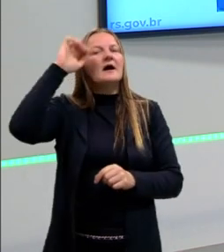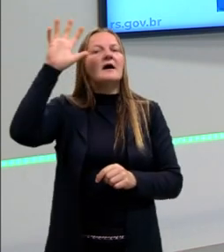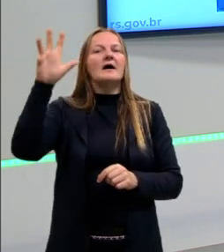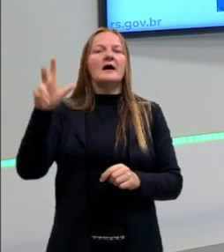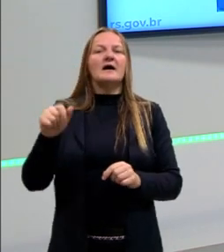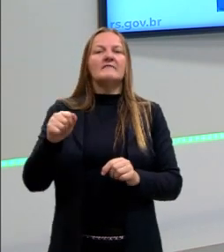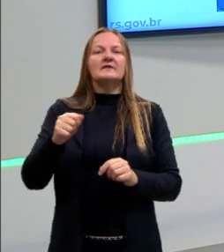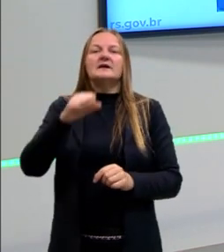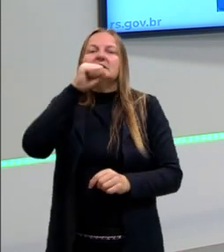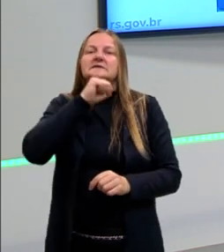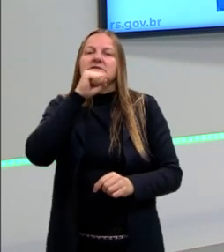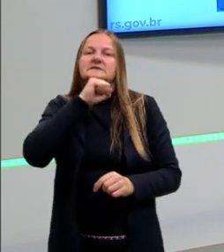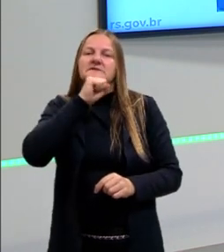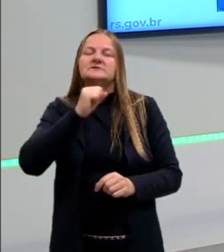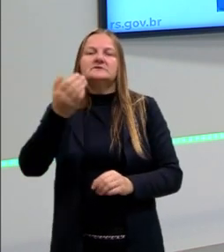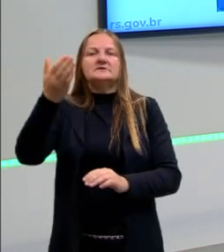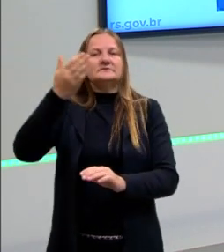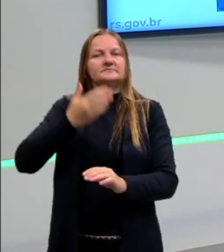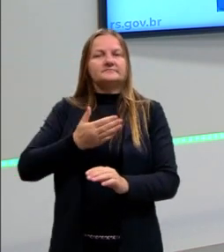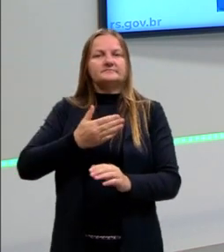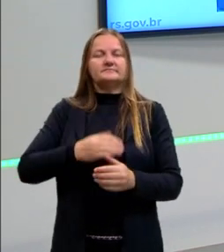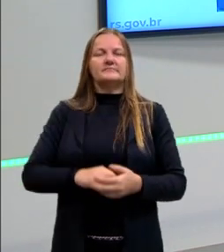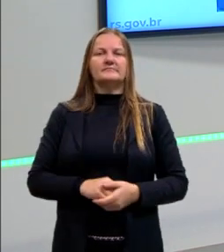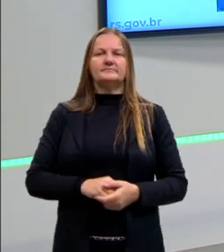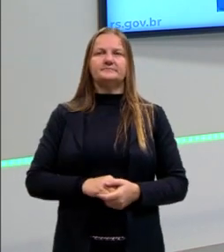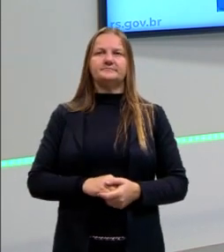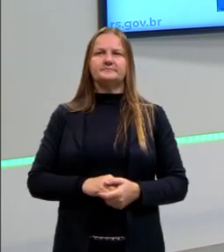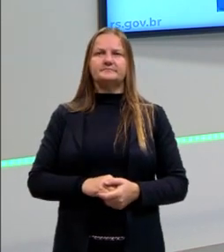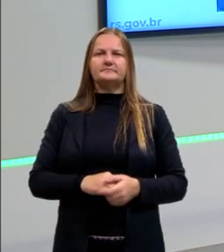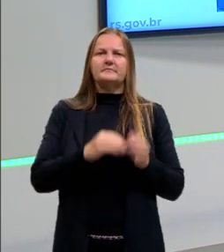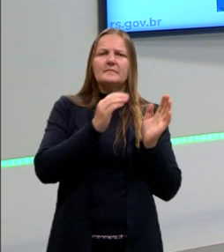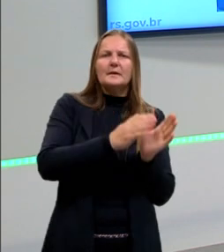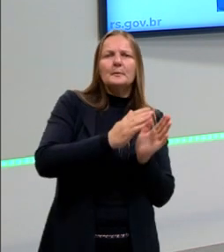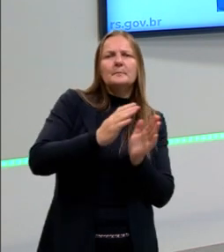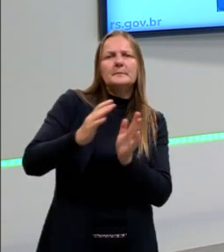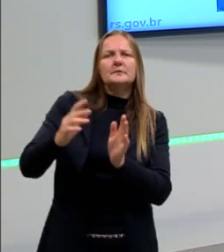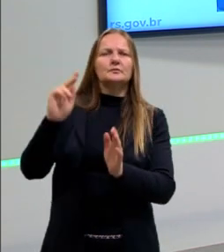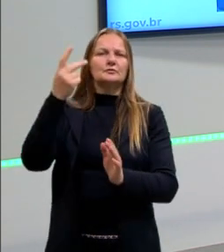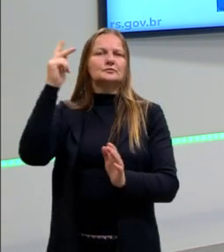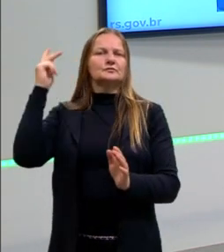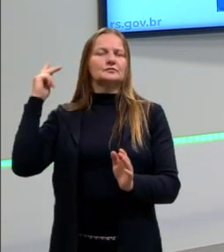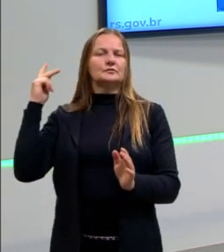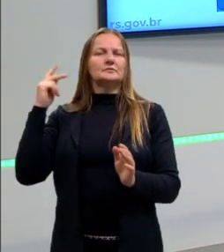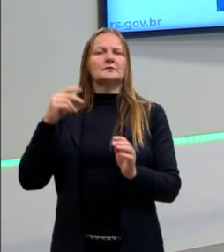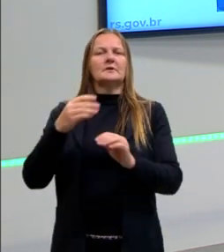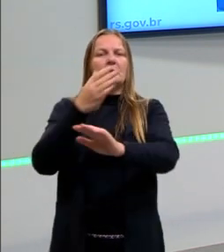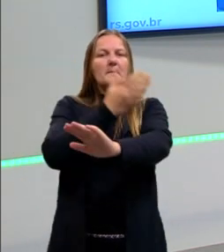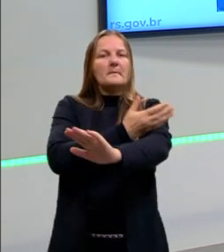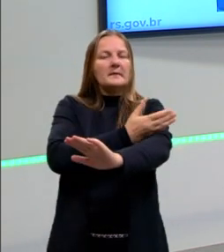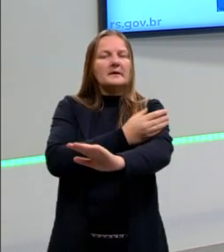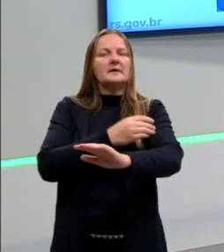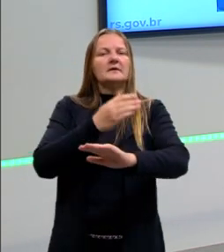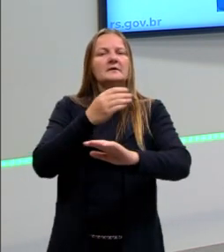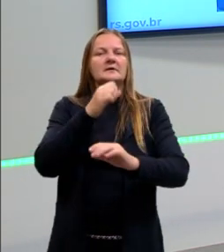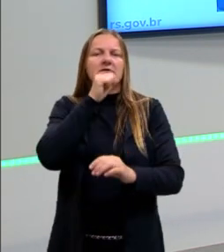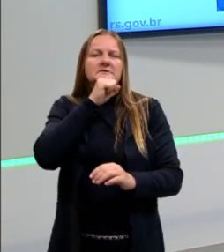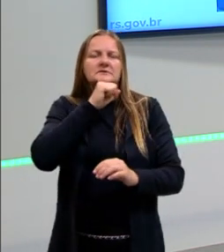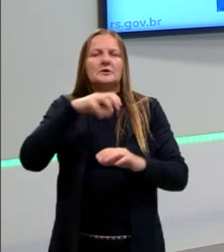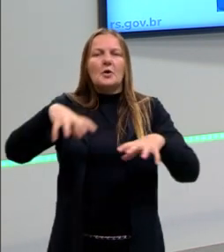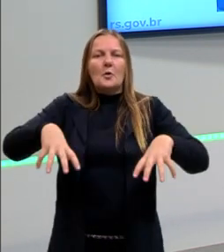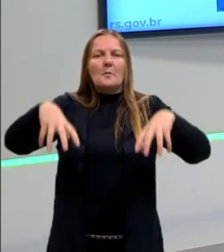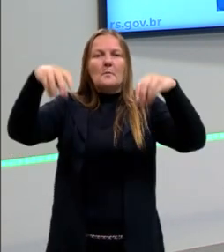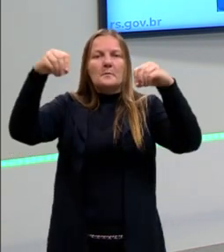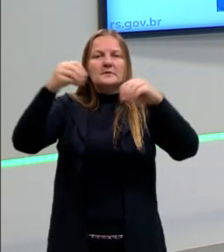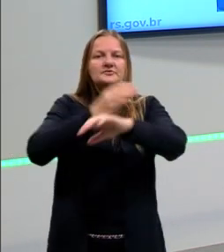antiga. E a gente precisa criticar aqui que essa periodização da história, em pré-história, antiga, medieval,